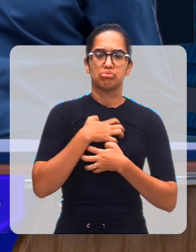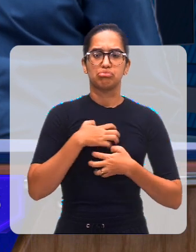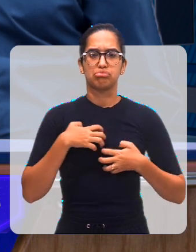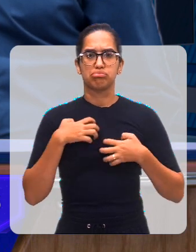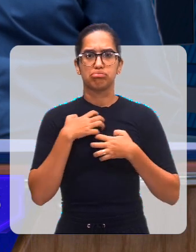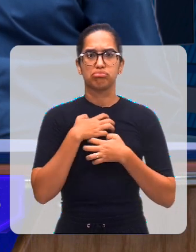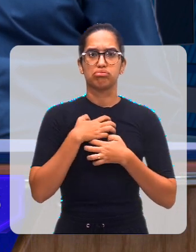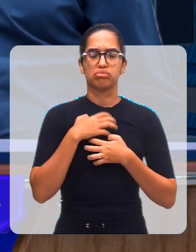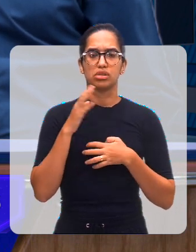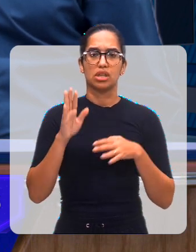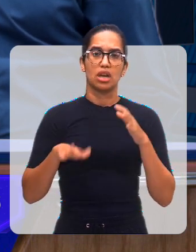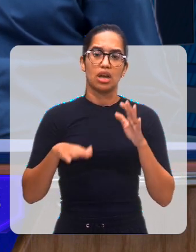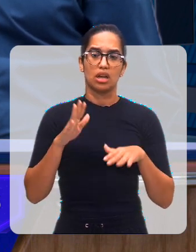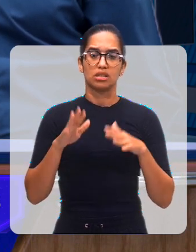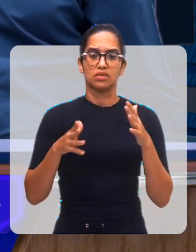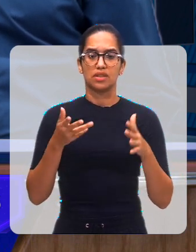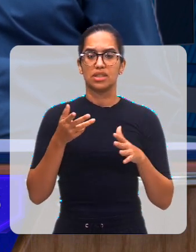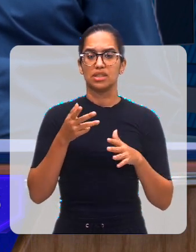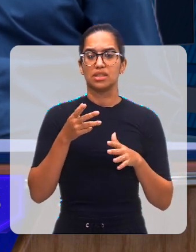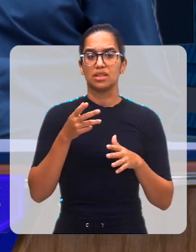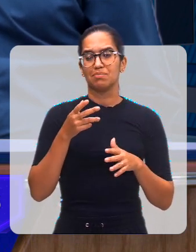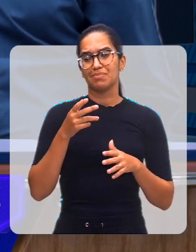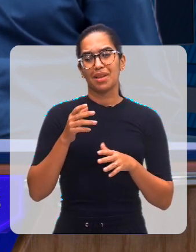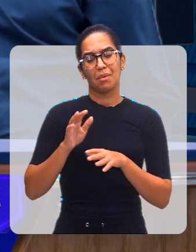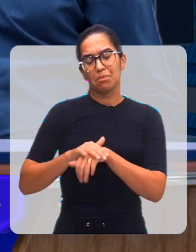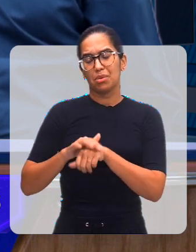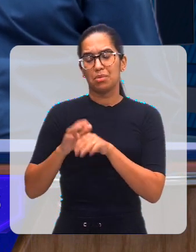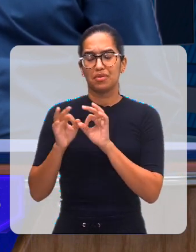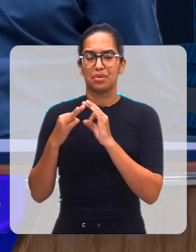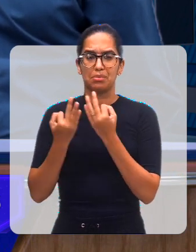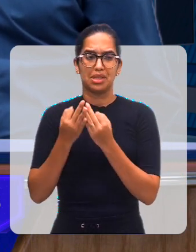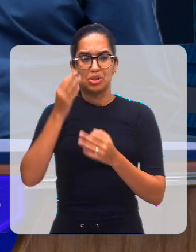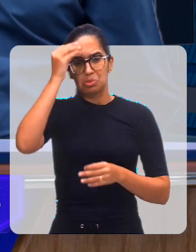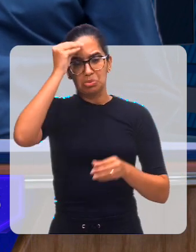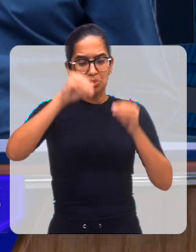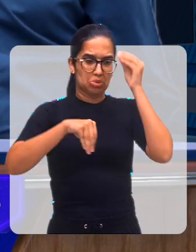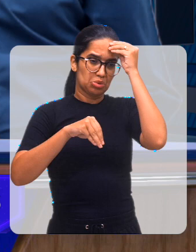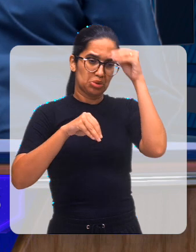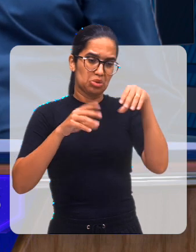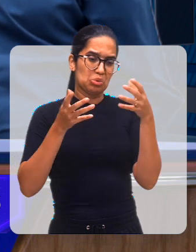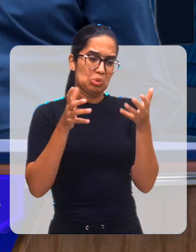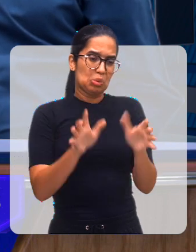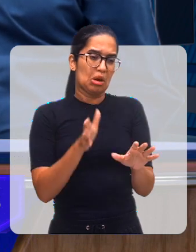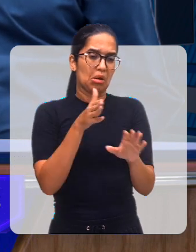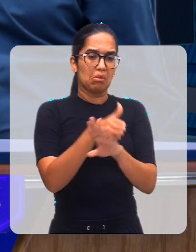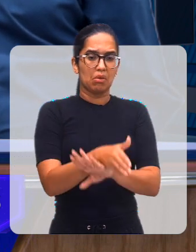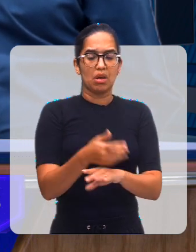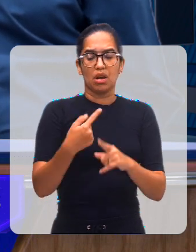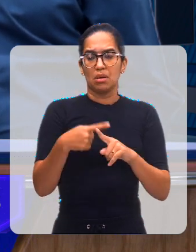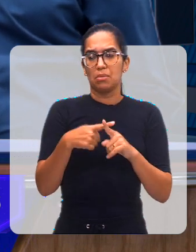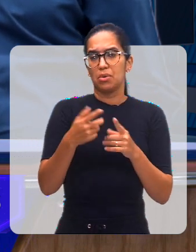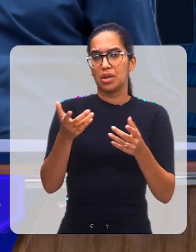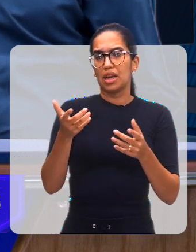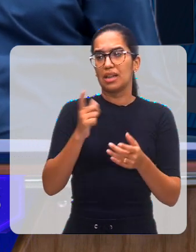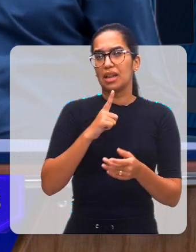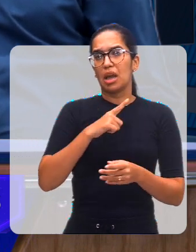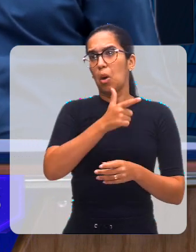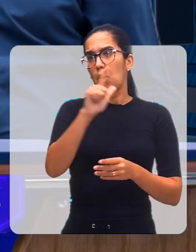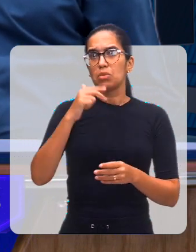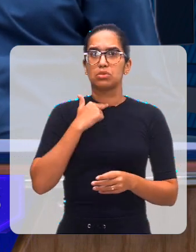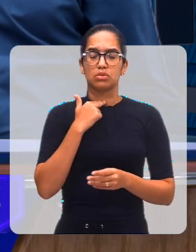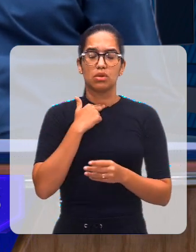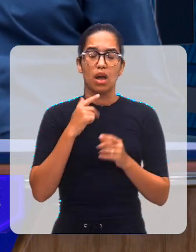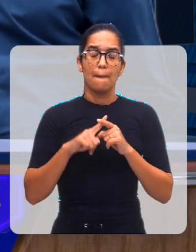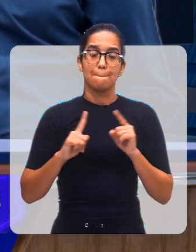situações, podemos colocar um pouco de, sei lá, de ser relapso, daquela questão da família realmente não levar, porque tem